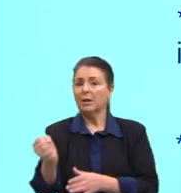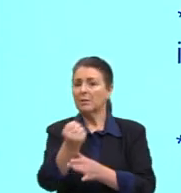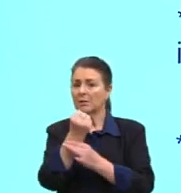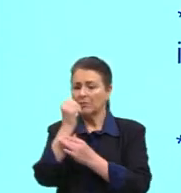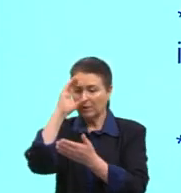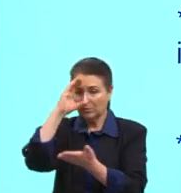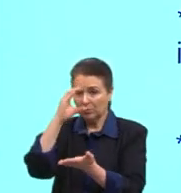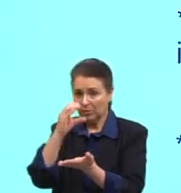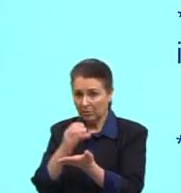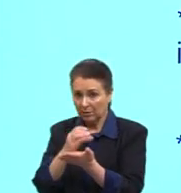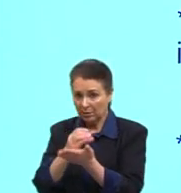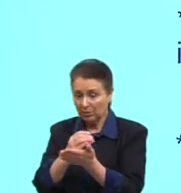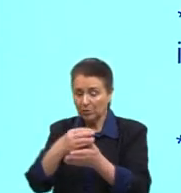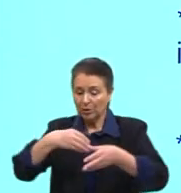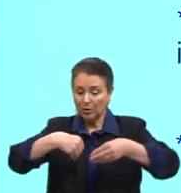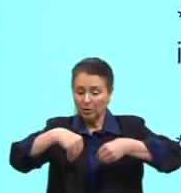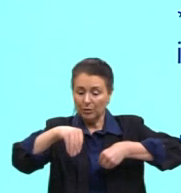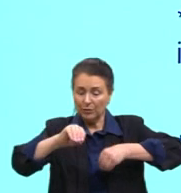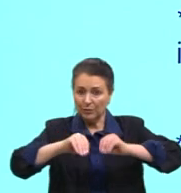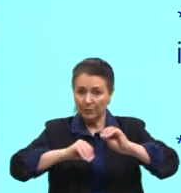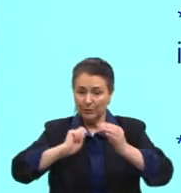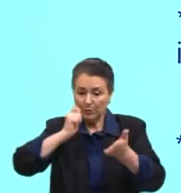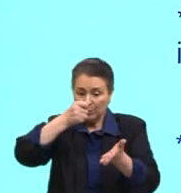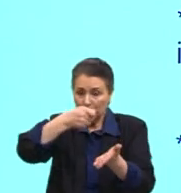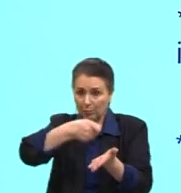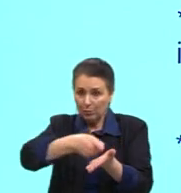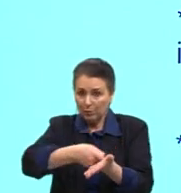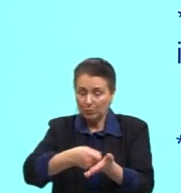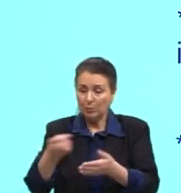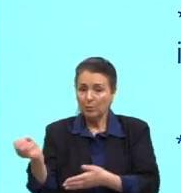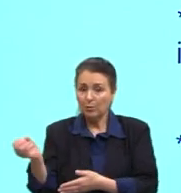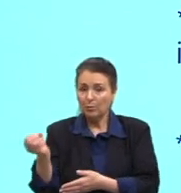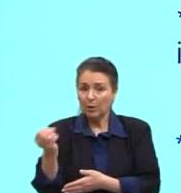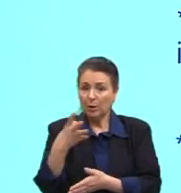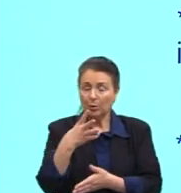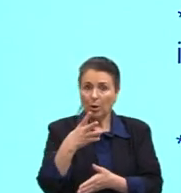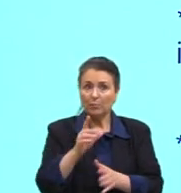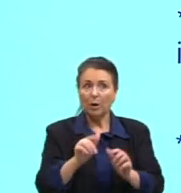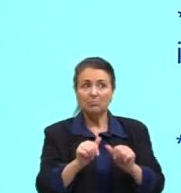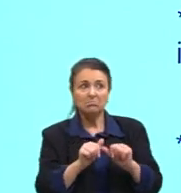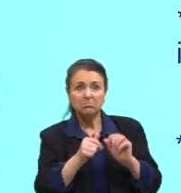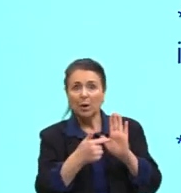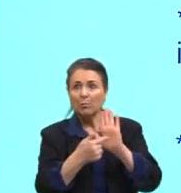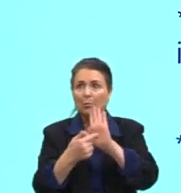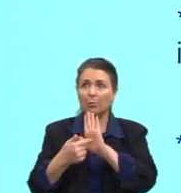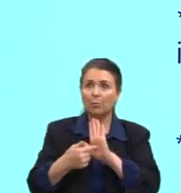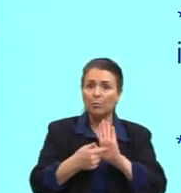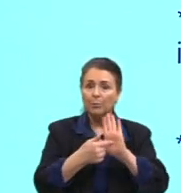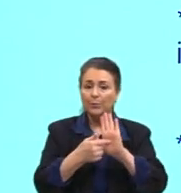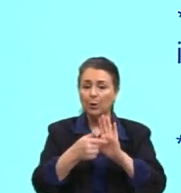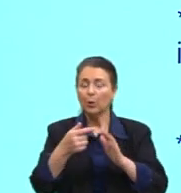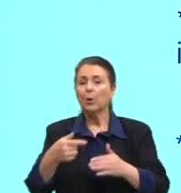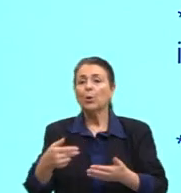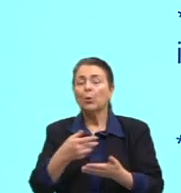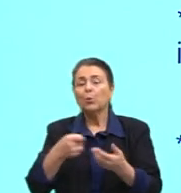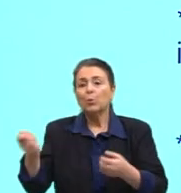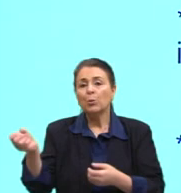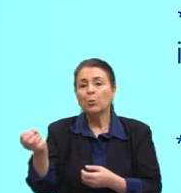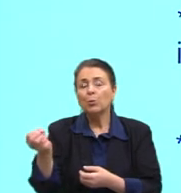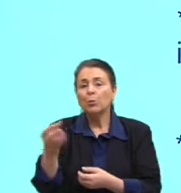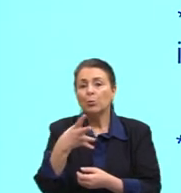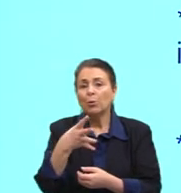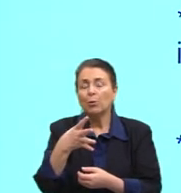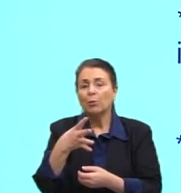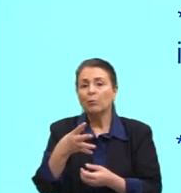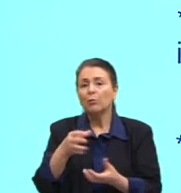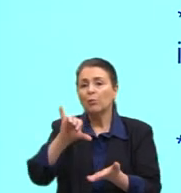imperativo da flexibilidade imposto por uma nova configuração econômica, o novo capitalismo, é nocivo ao